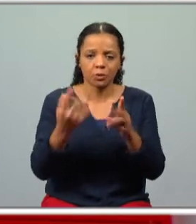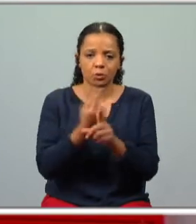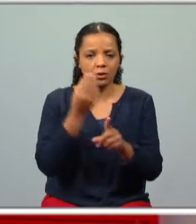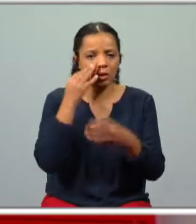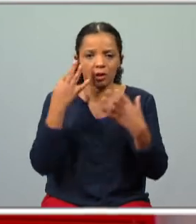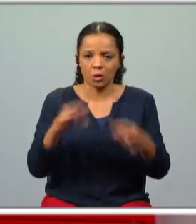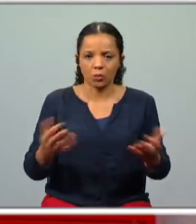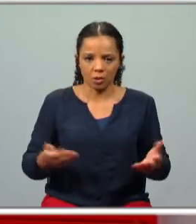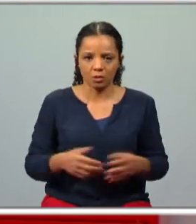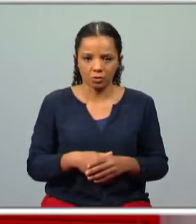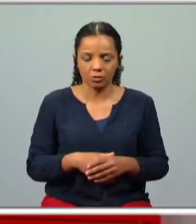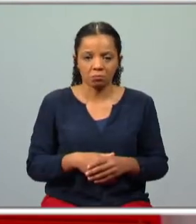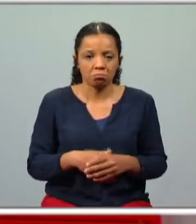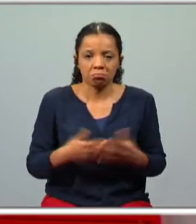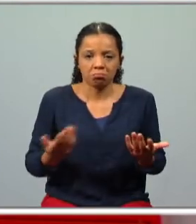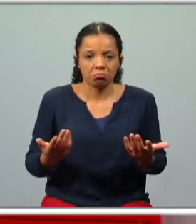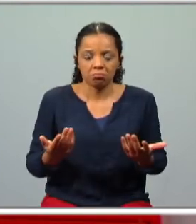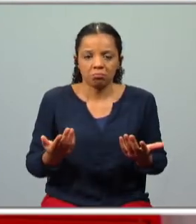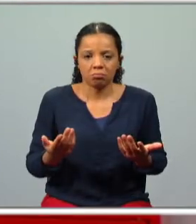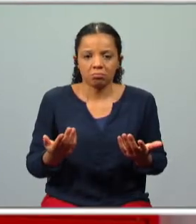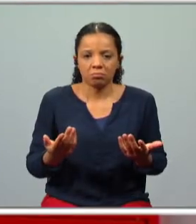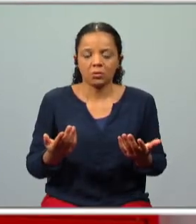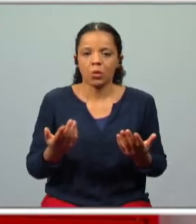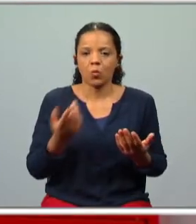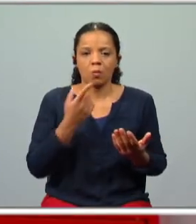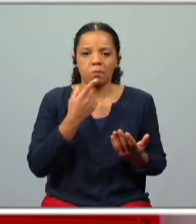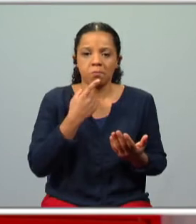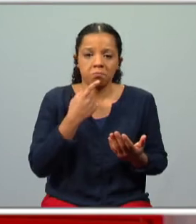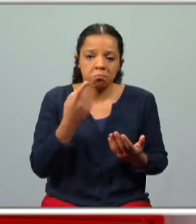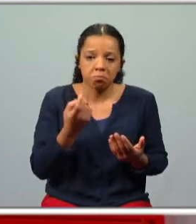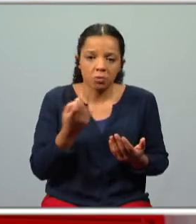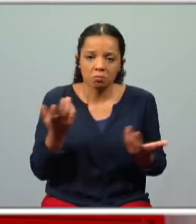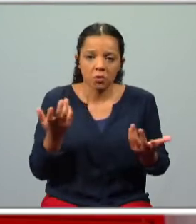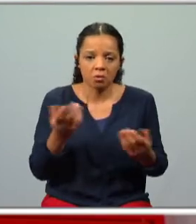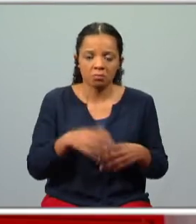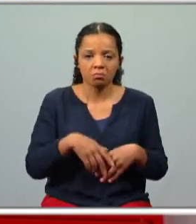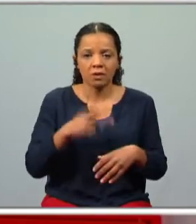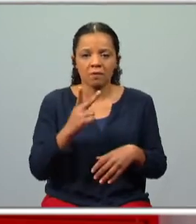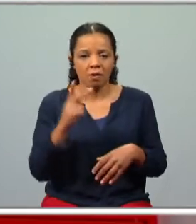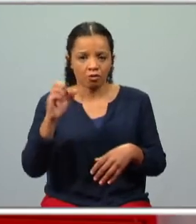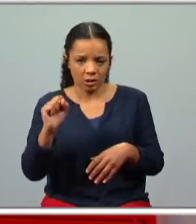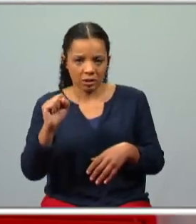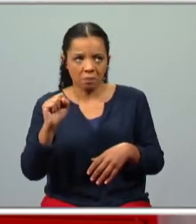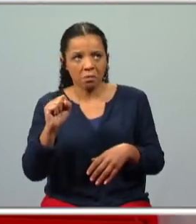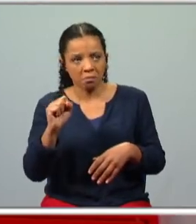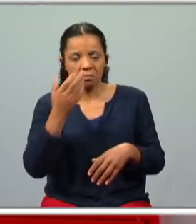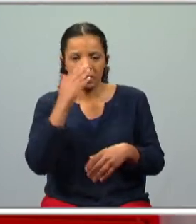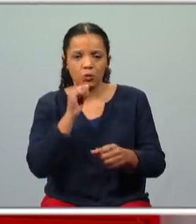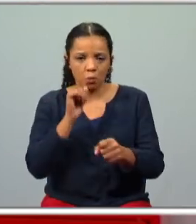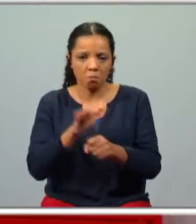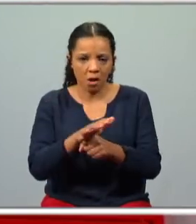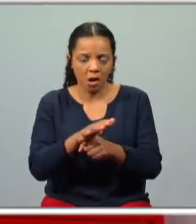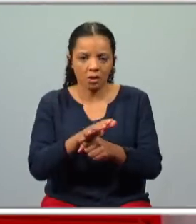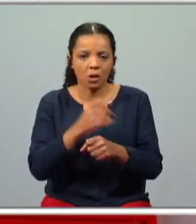naturais. Não há aqui nenhuma questão. A Vasco da Gama parece-lhe que é o mar a bater contra um